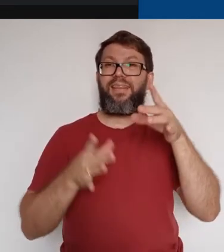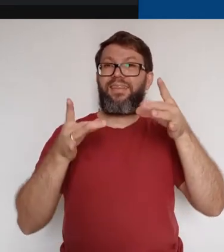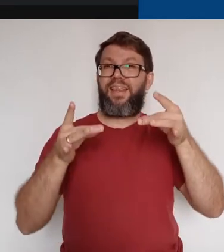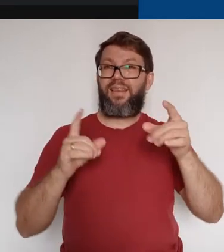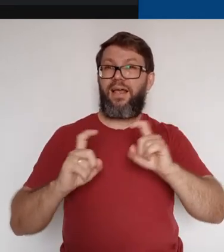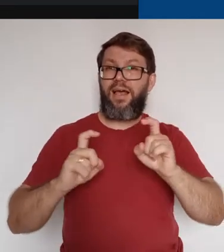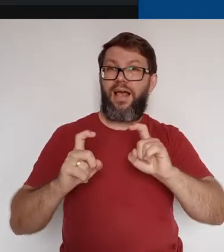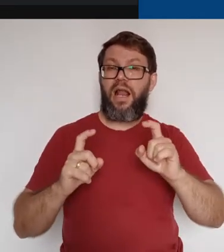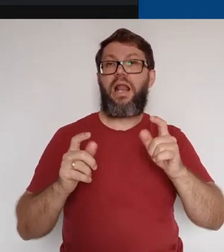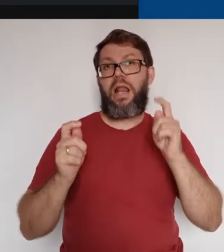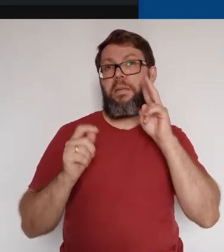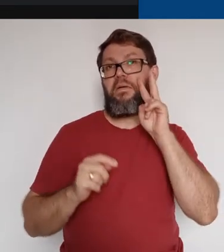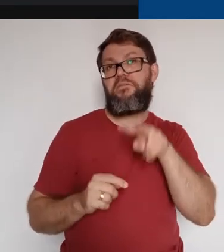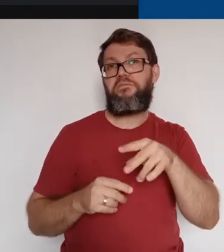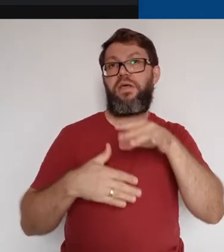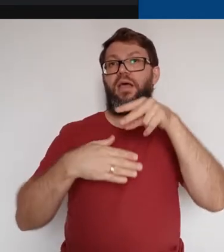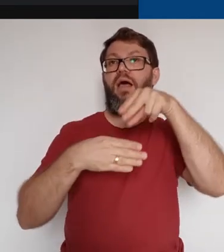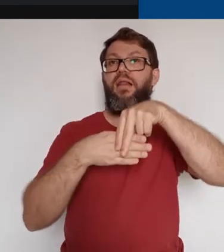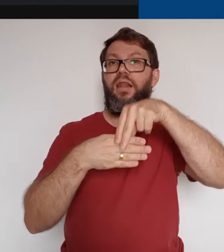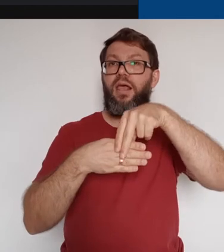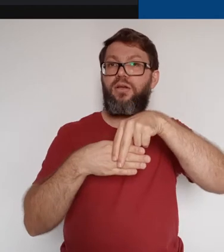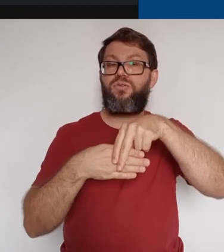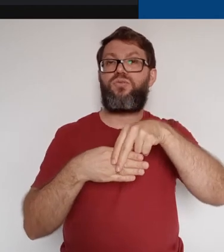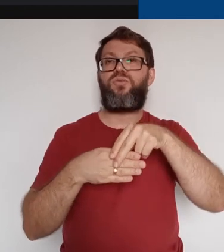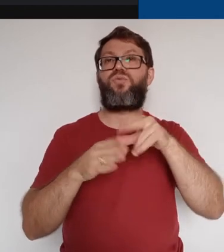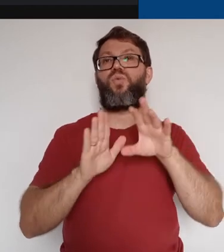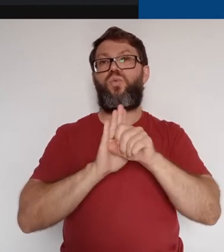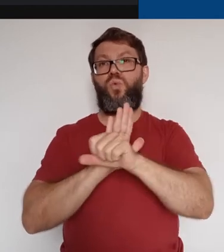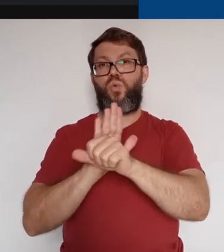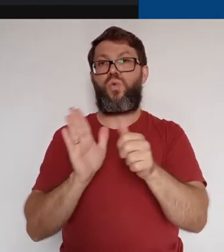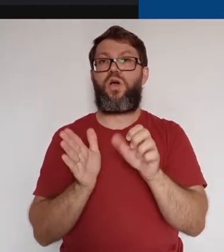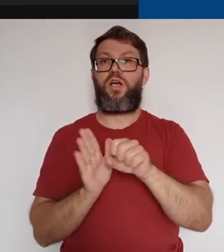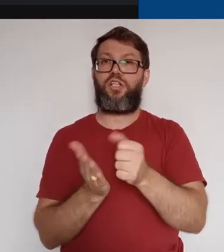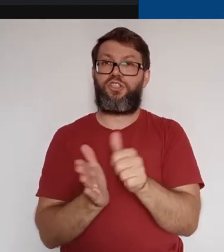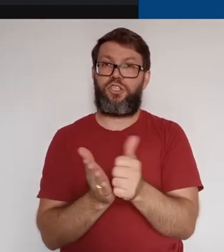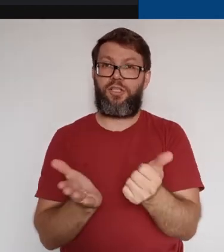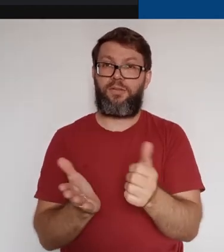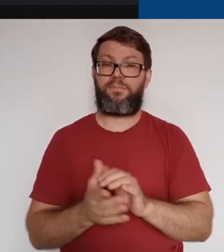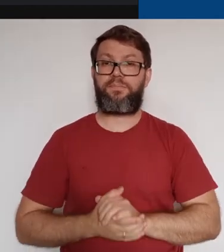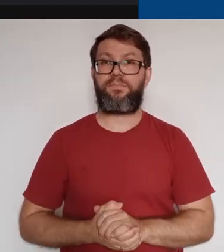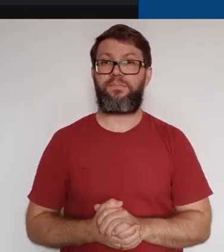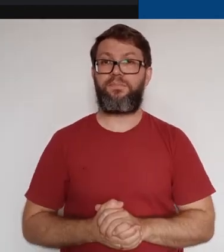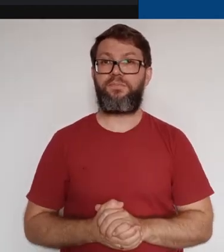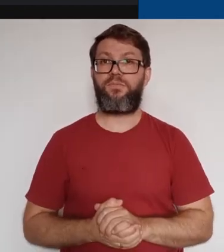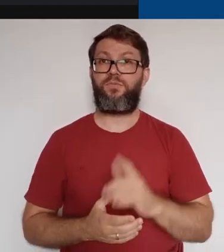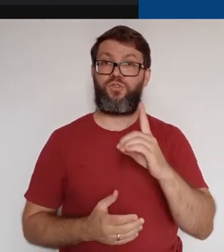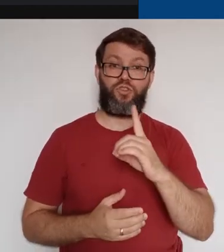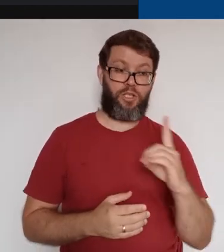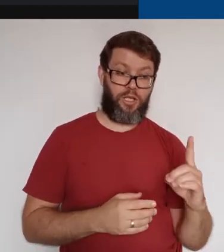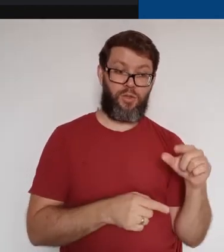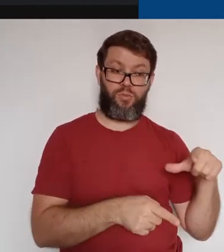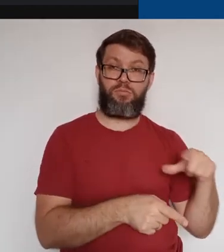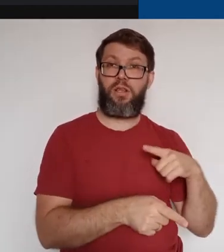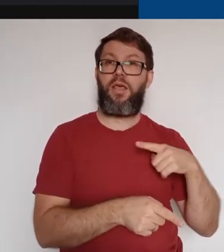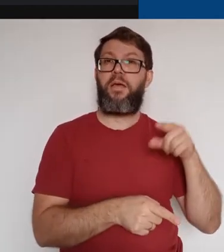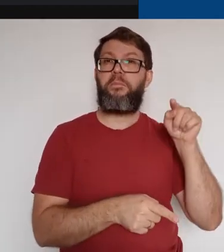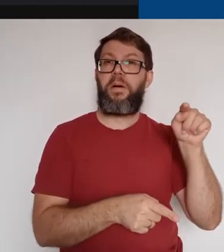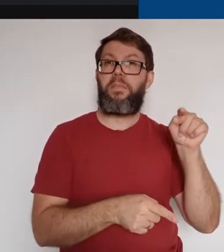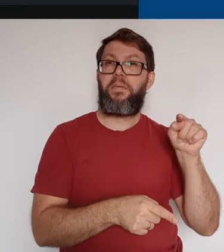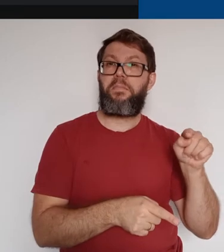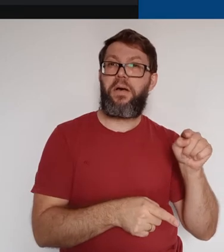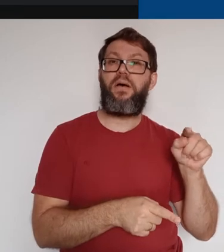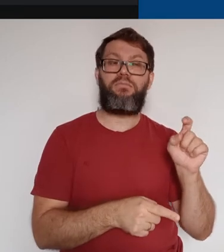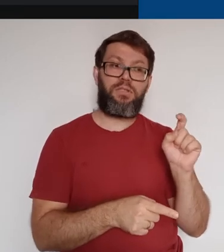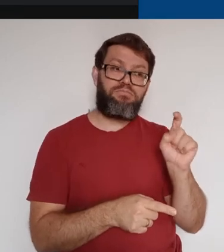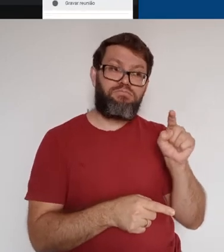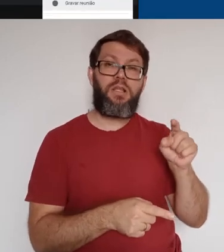reunião, nós podemos ver os anexos que foram enviados pelo Google Agenda. No canto inferior direito, clicando nos três